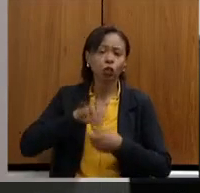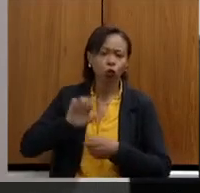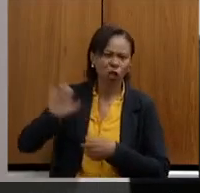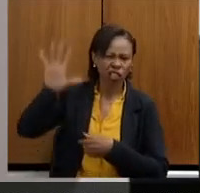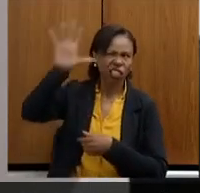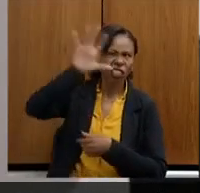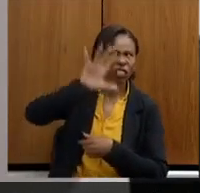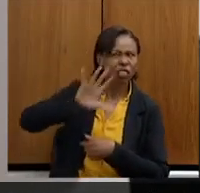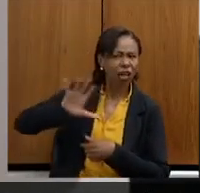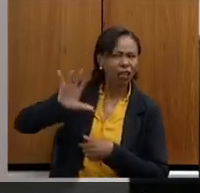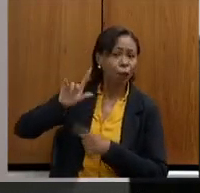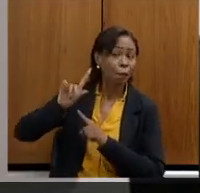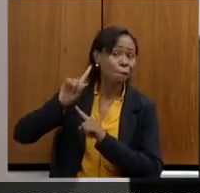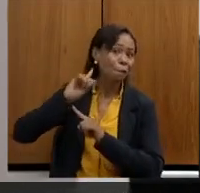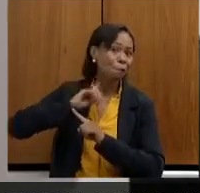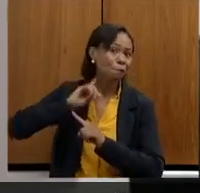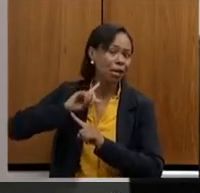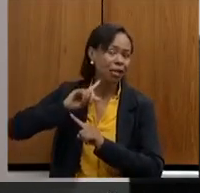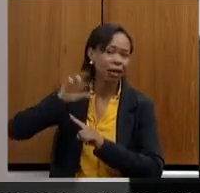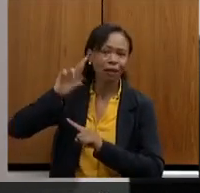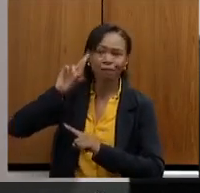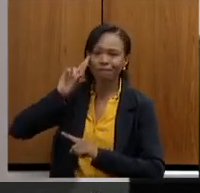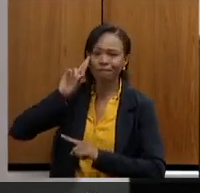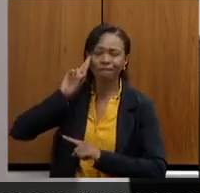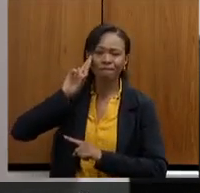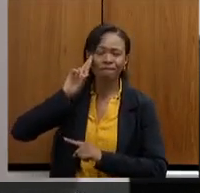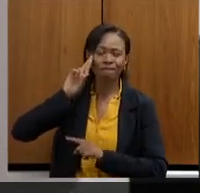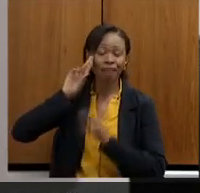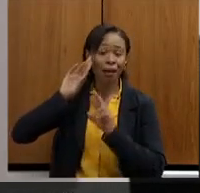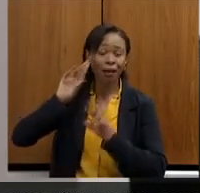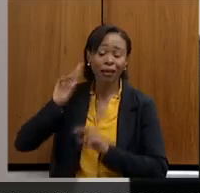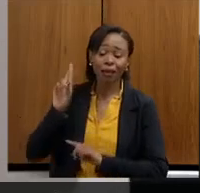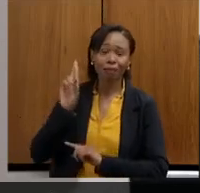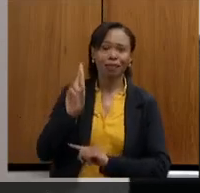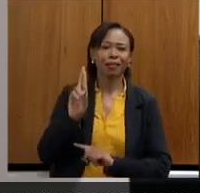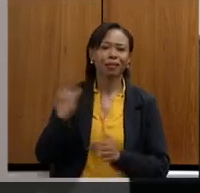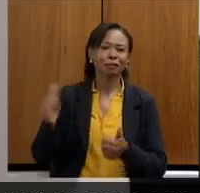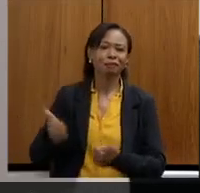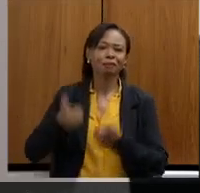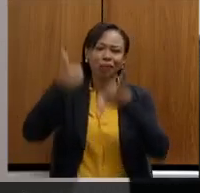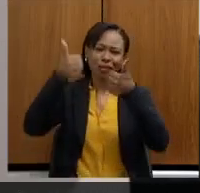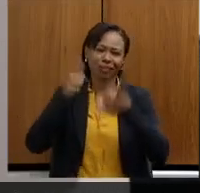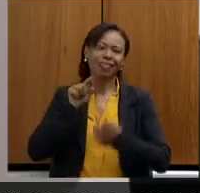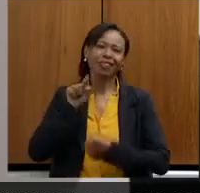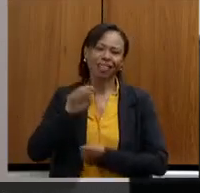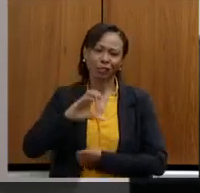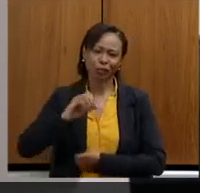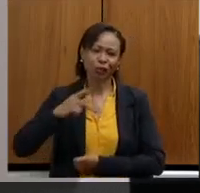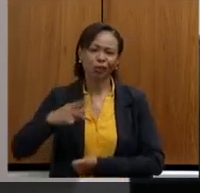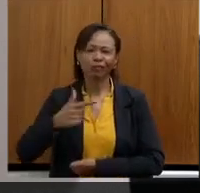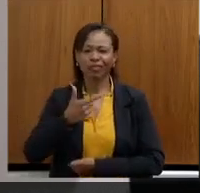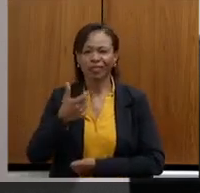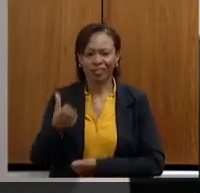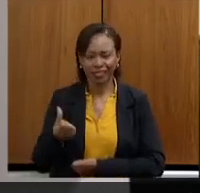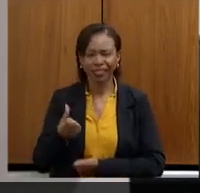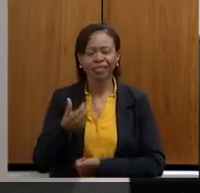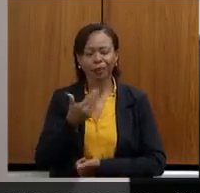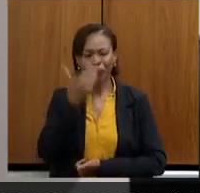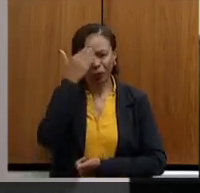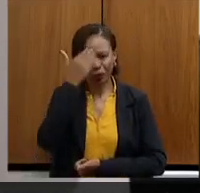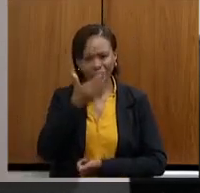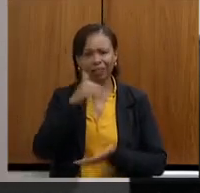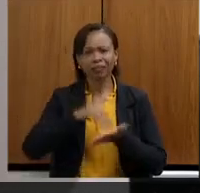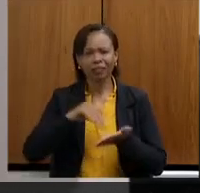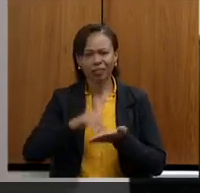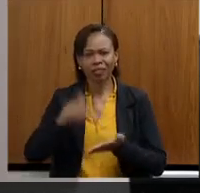o estado mais bem representado naquele evento internacional. Muito obrigado, Marília, muito obrigado, presidente Noraldino, e pode